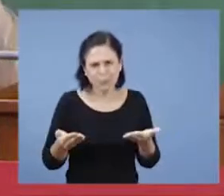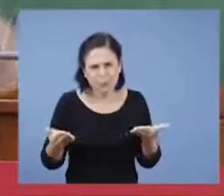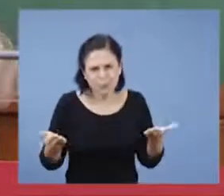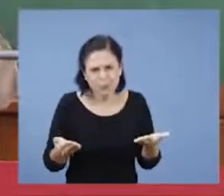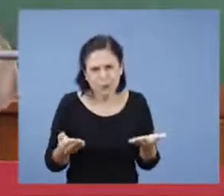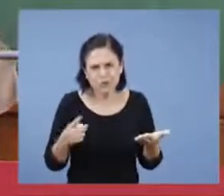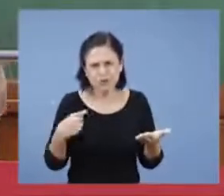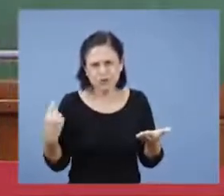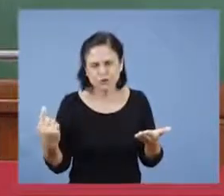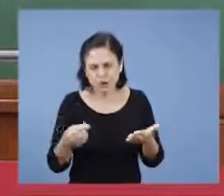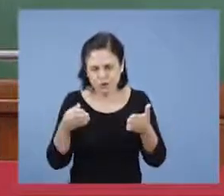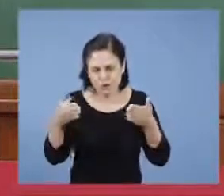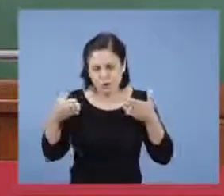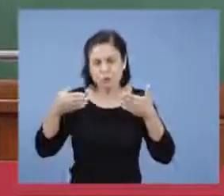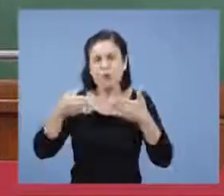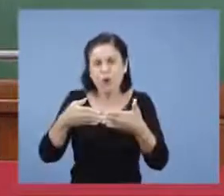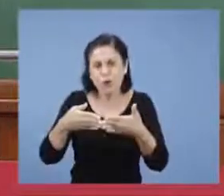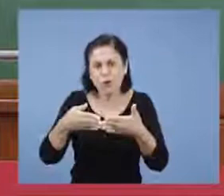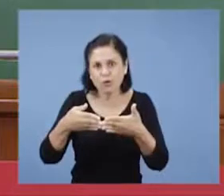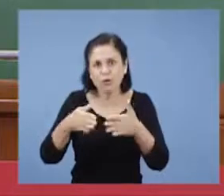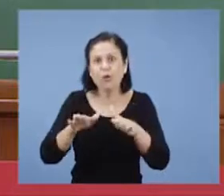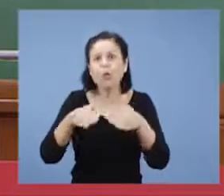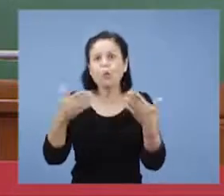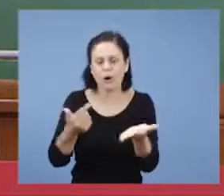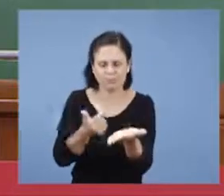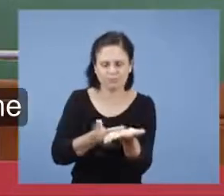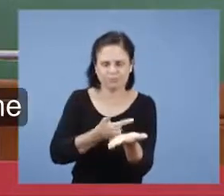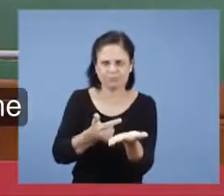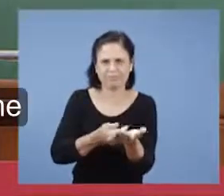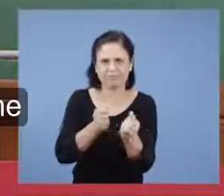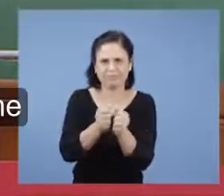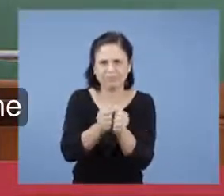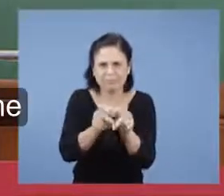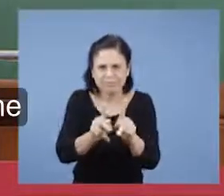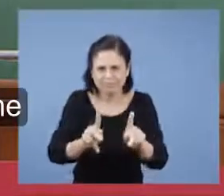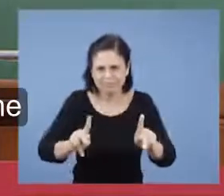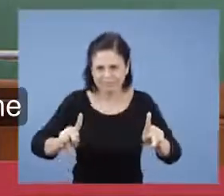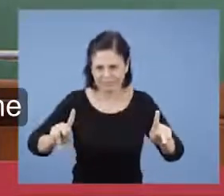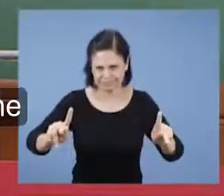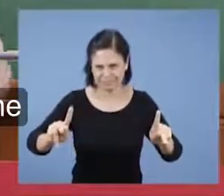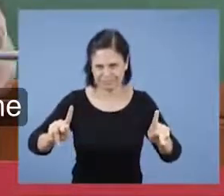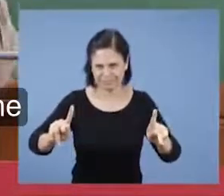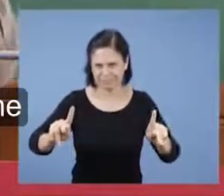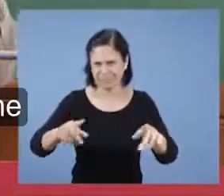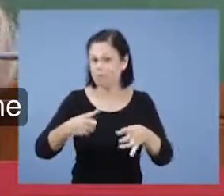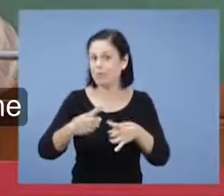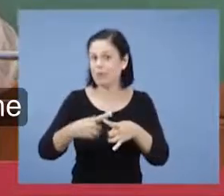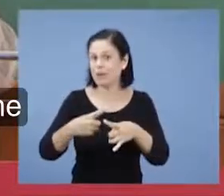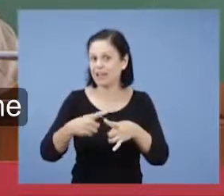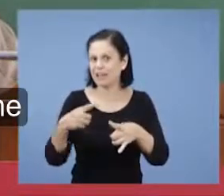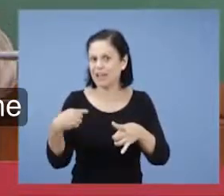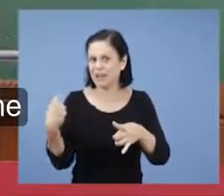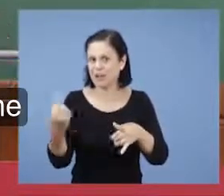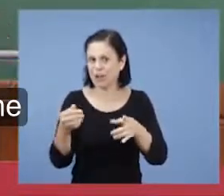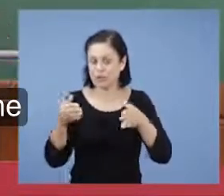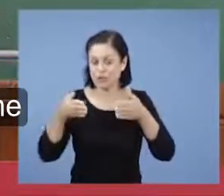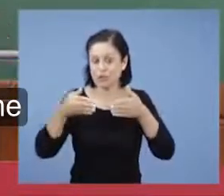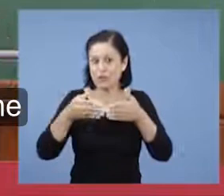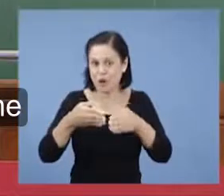nos voltamos, para o livro de Apocalipse. Nós estamos voltando para o momento,